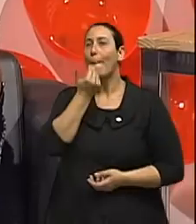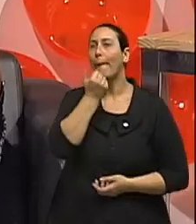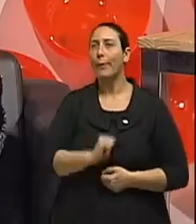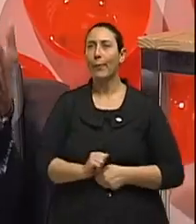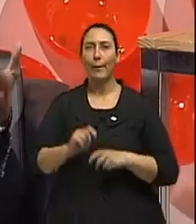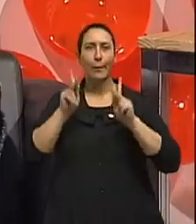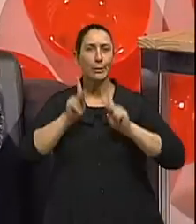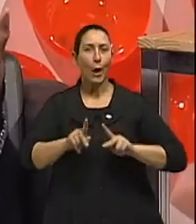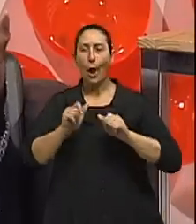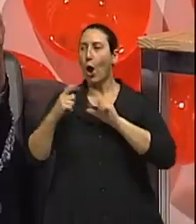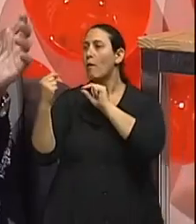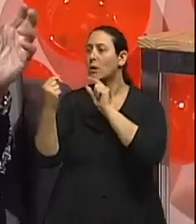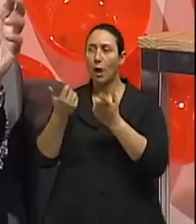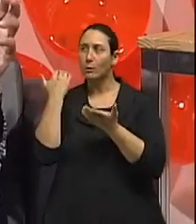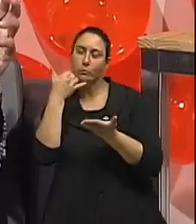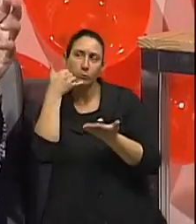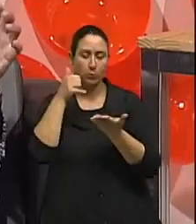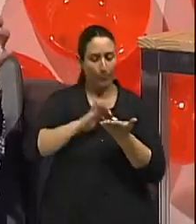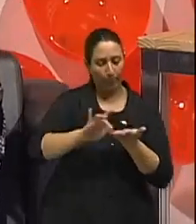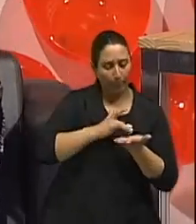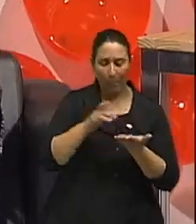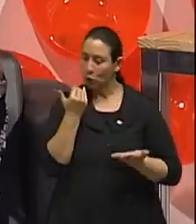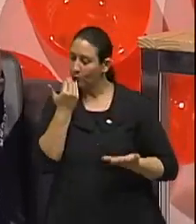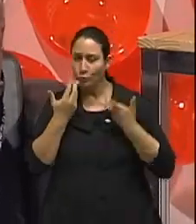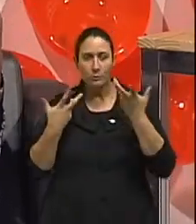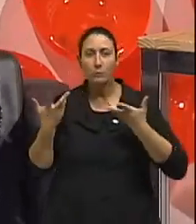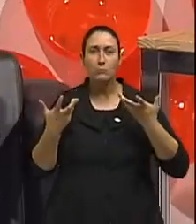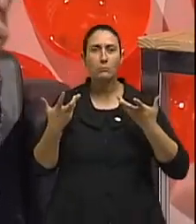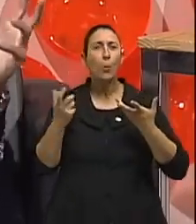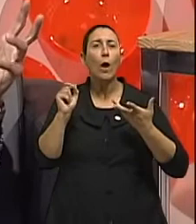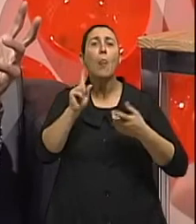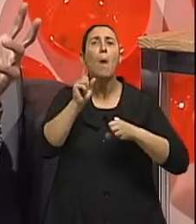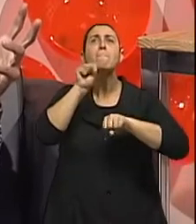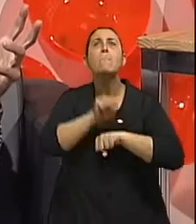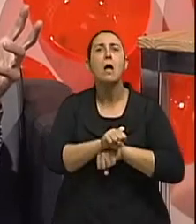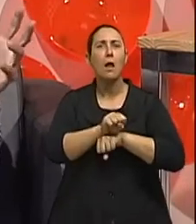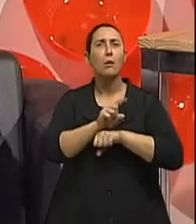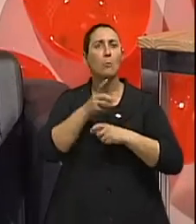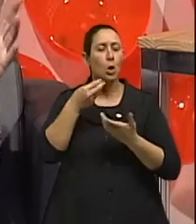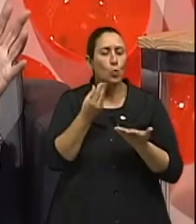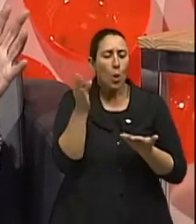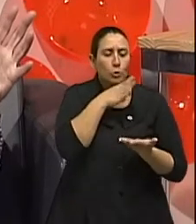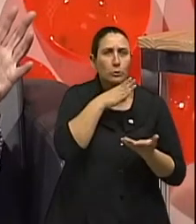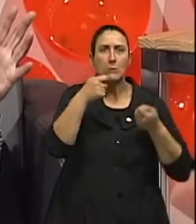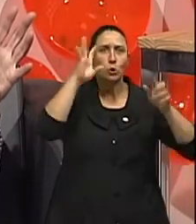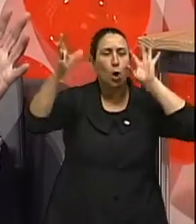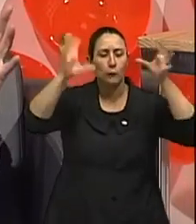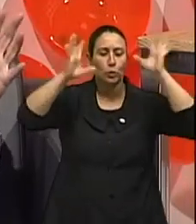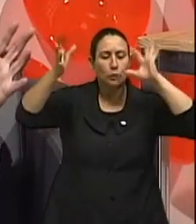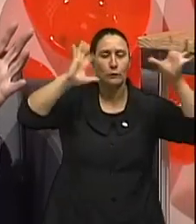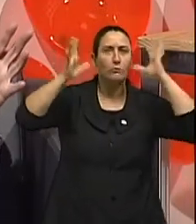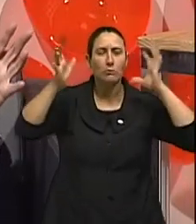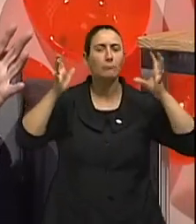conversando e daqui a pouco elas estão no celular. Então, parece que todas as situações são tão urgentes que não podem esperar nenhum